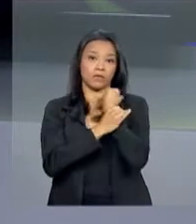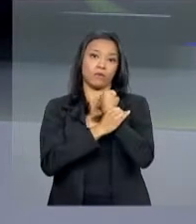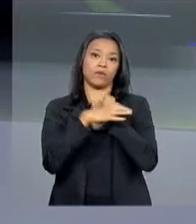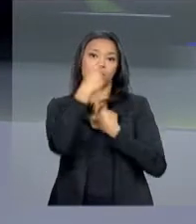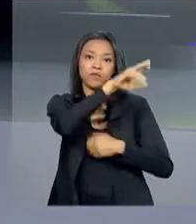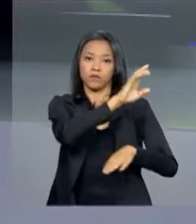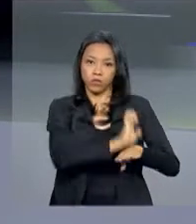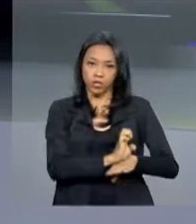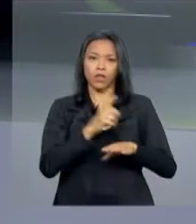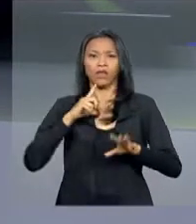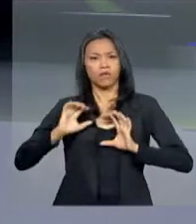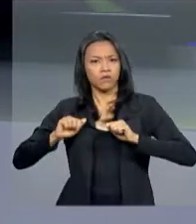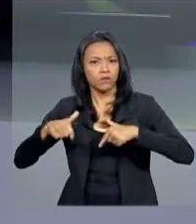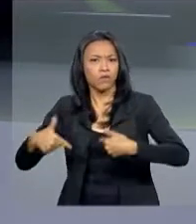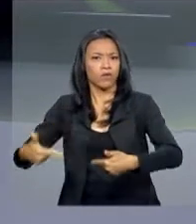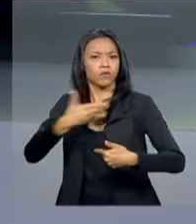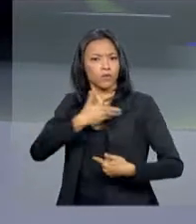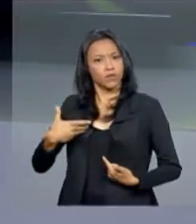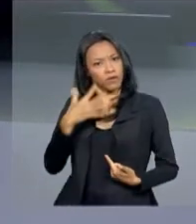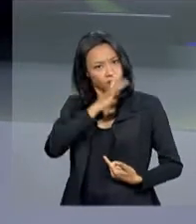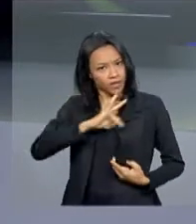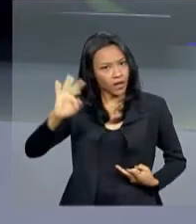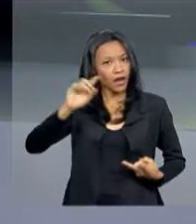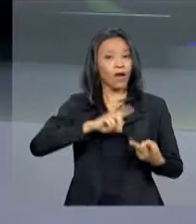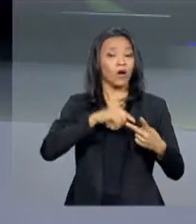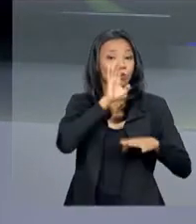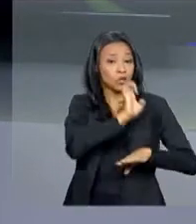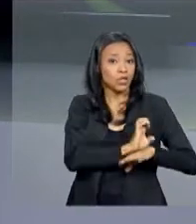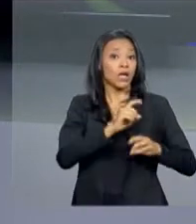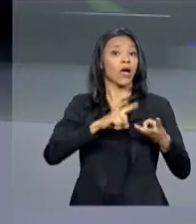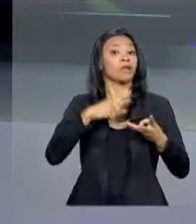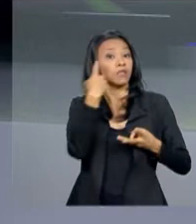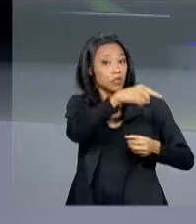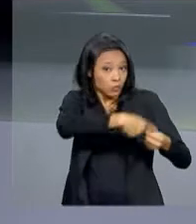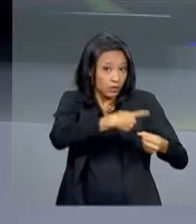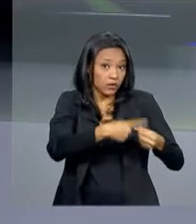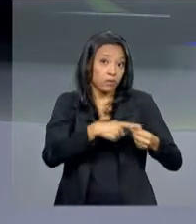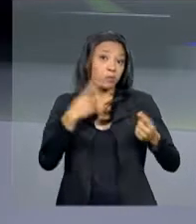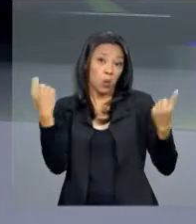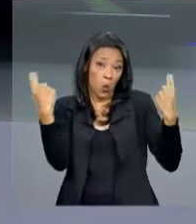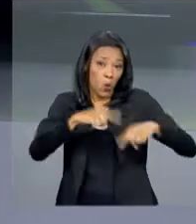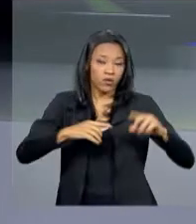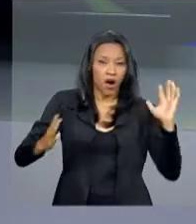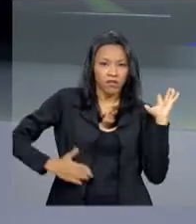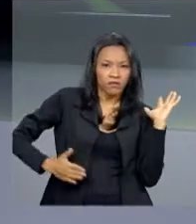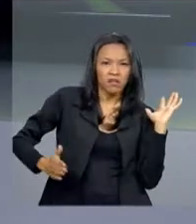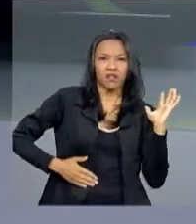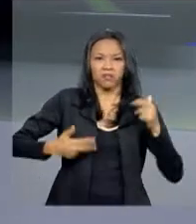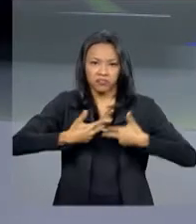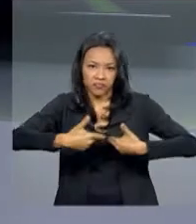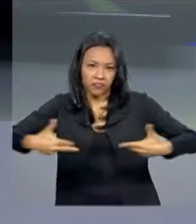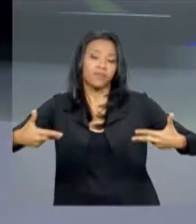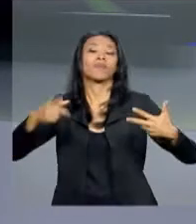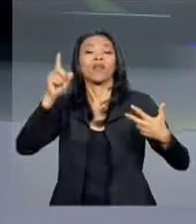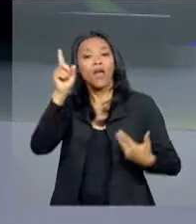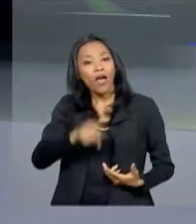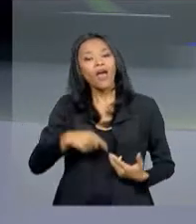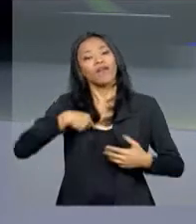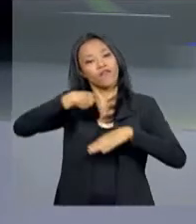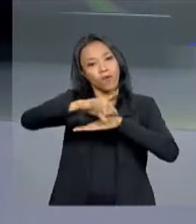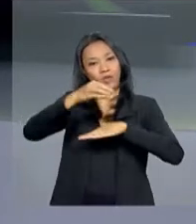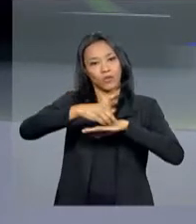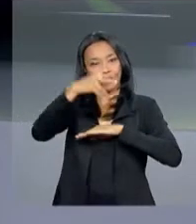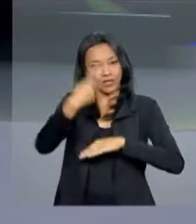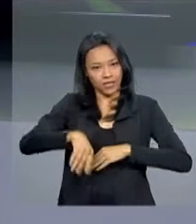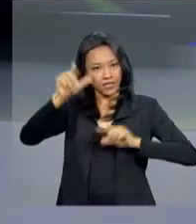integrados da União, do Estado e das forças locais no combate à criminalidade. A NBR traz pra você todas as informações